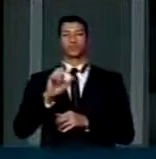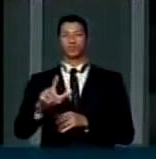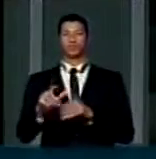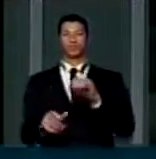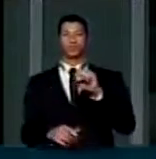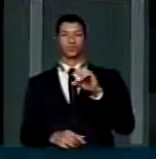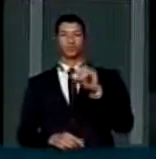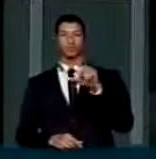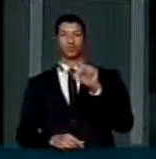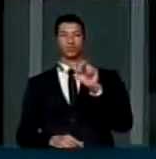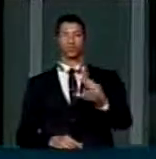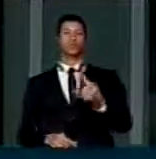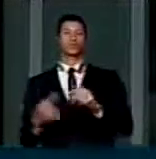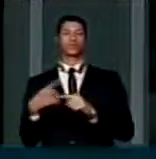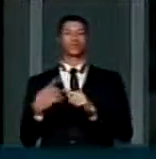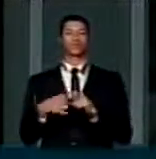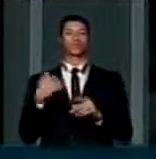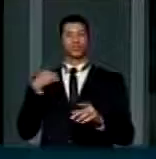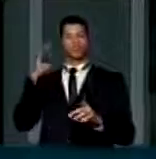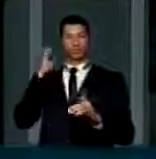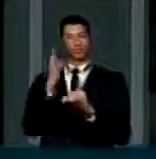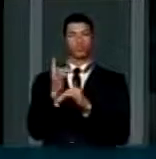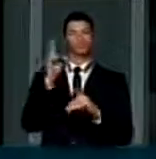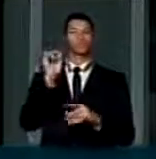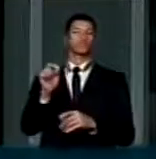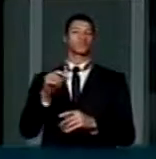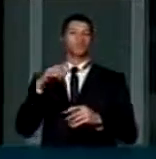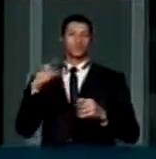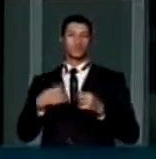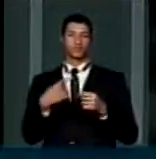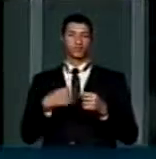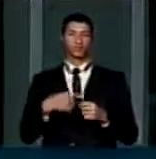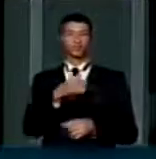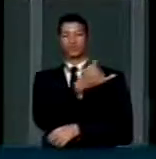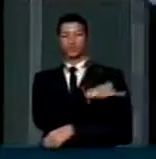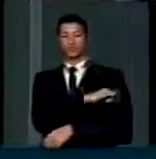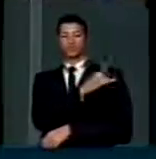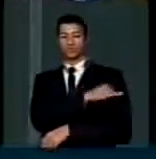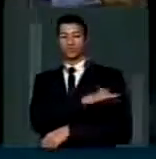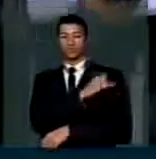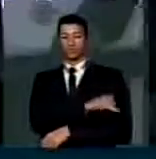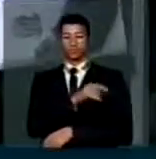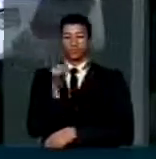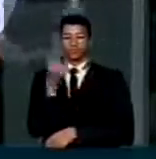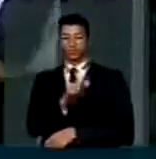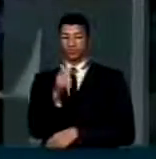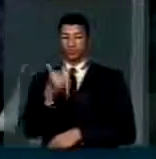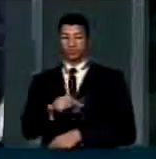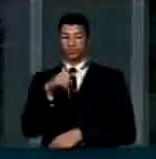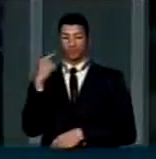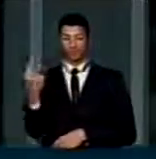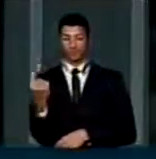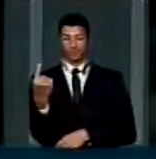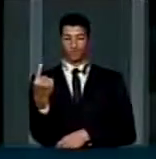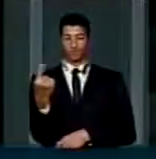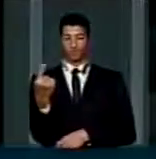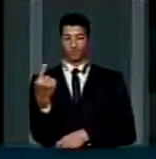porque descobri que na cidade do Rio de Janeiro não havia sequer um